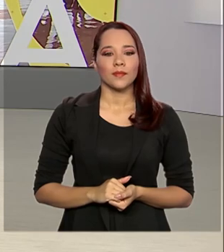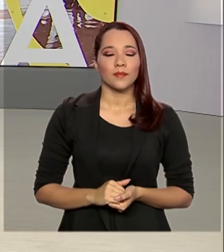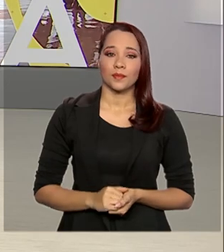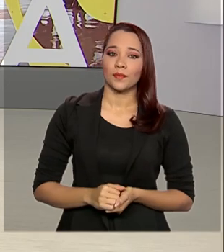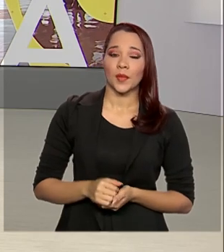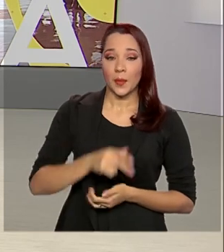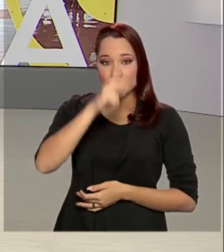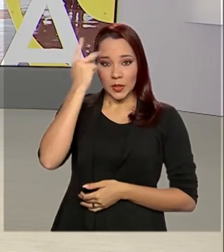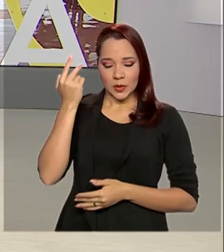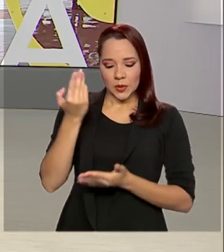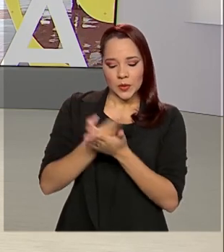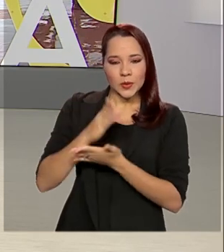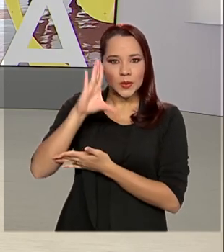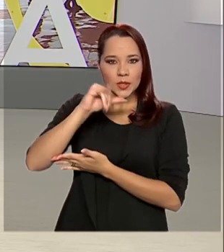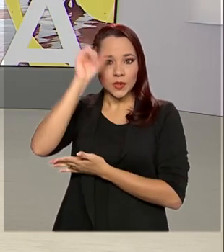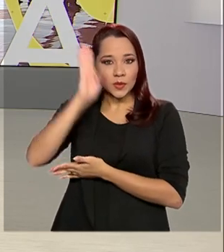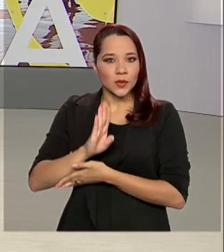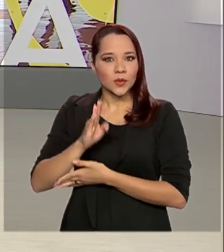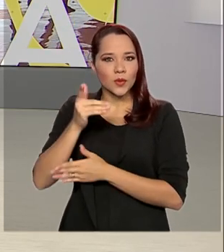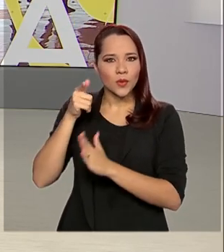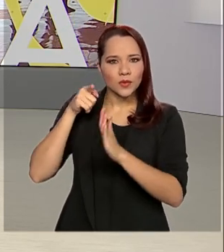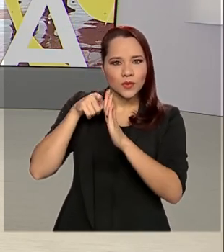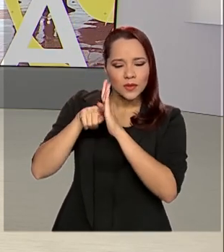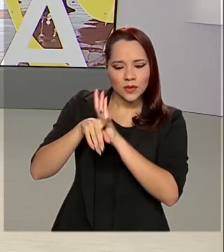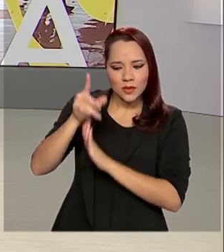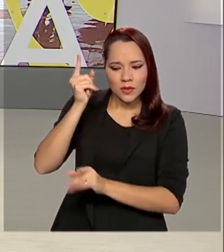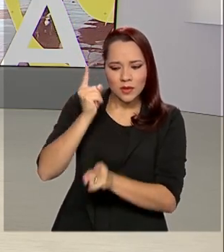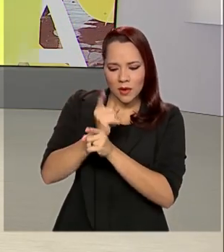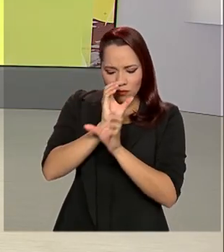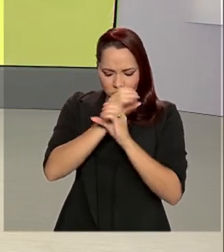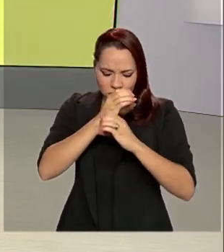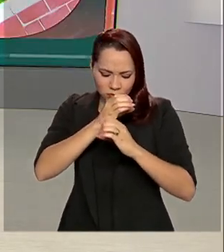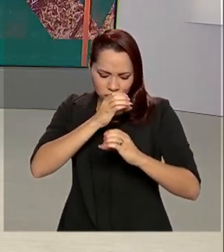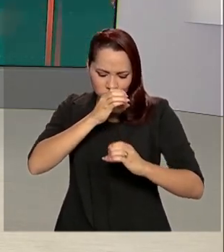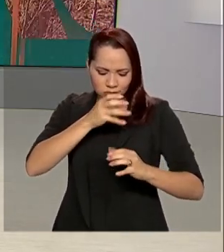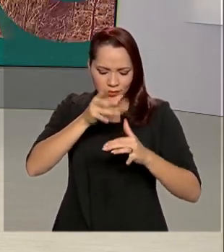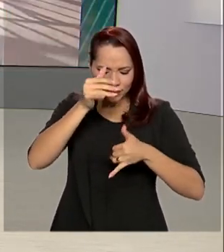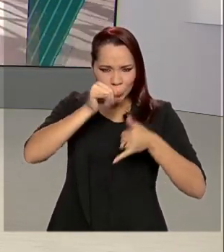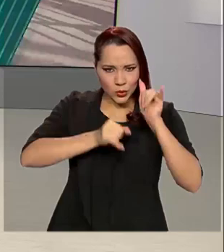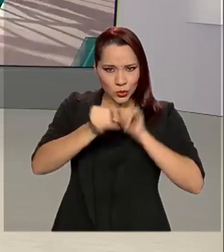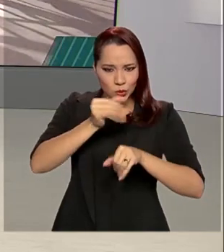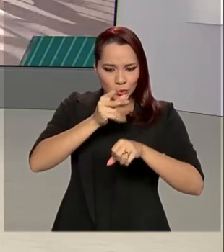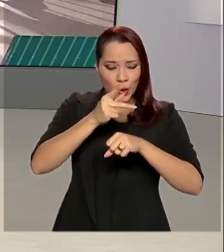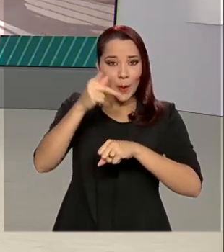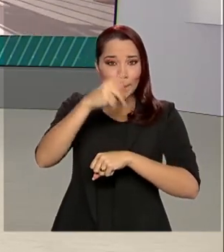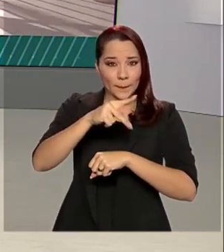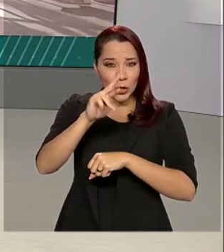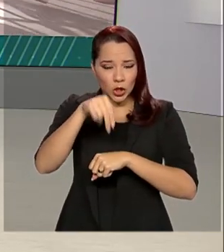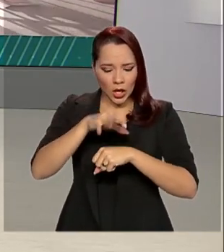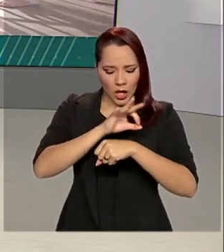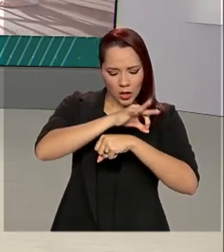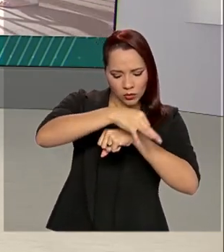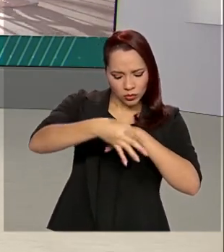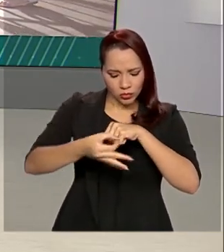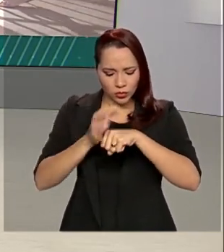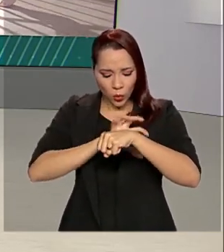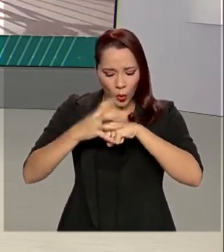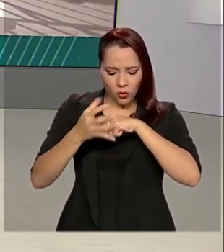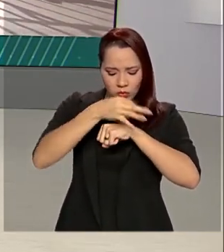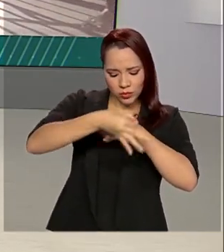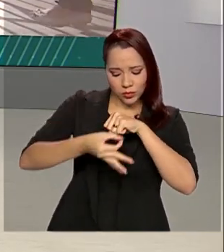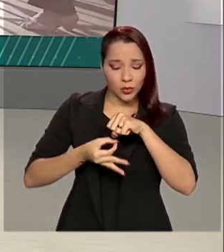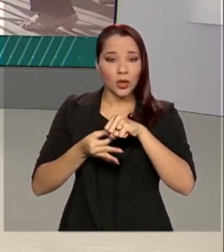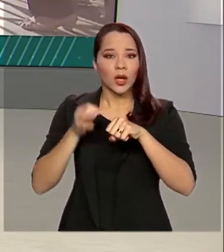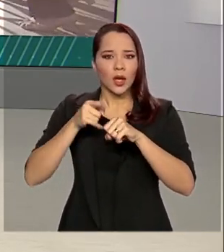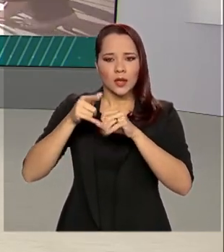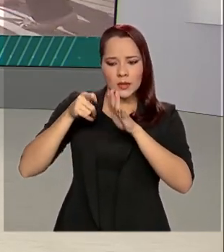Cientistas brasileiros conseguiram enxergar em detalhes a estrutura de uma proteína que forma no novo coronavírus. O